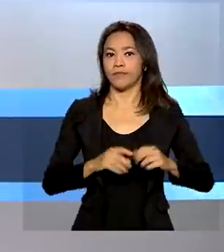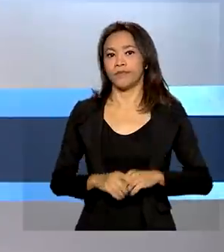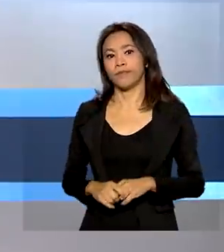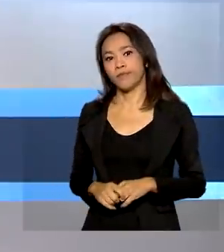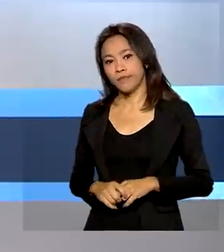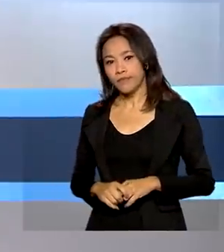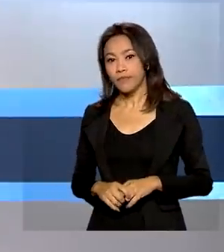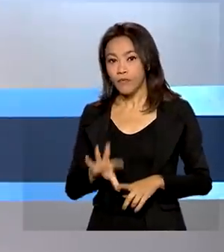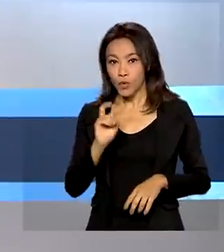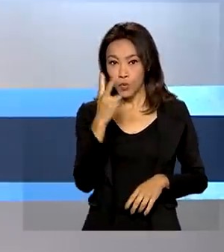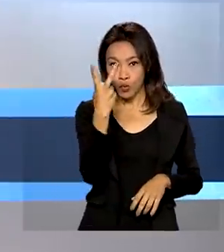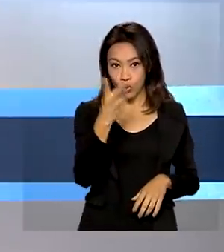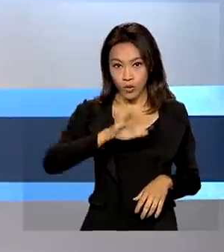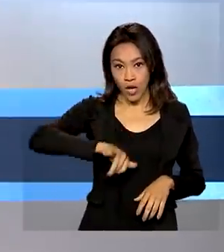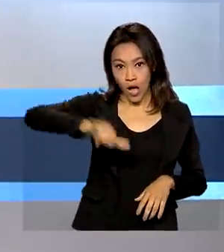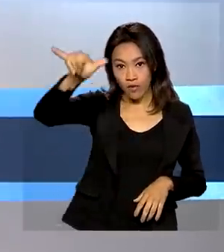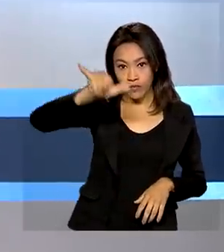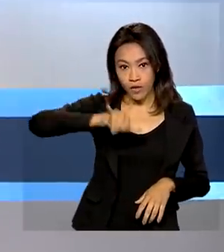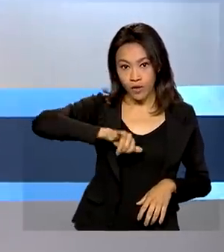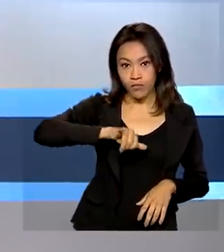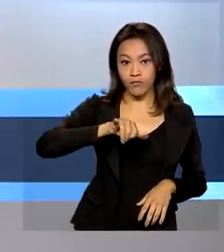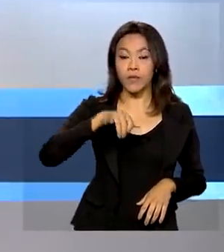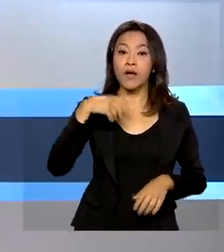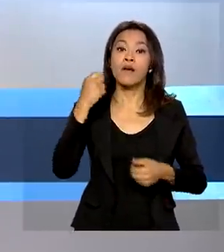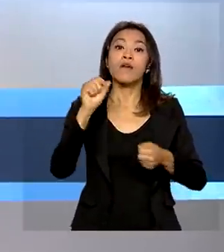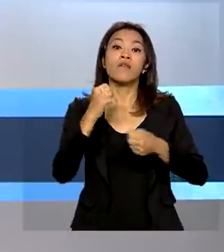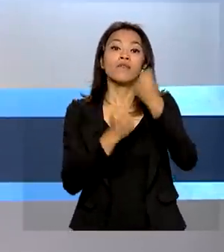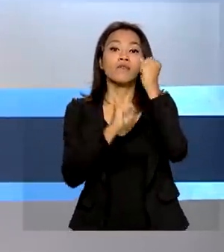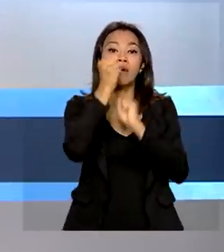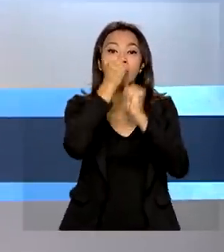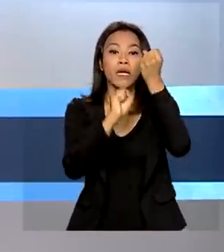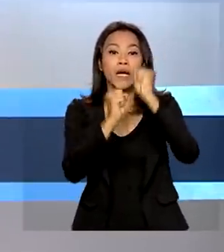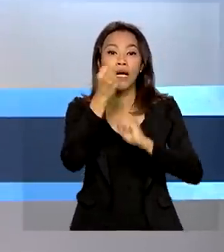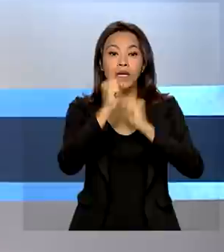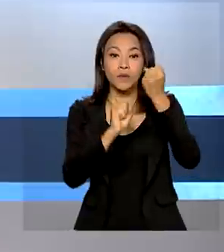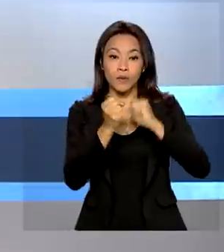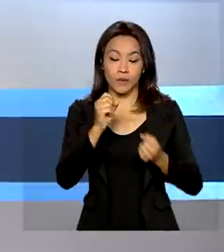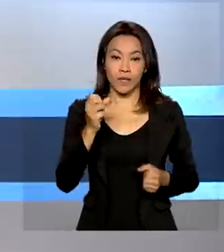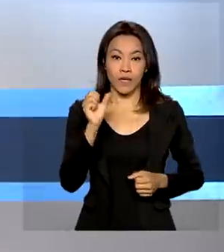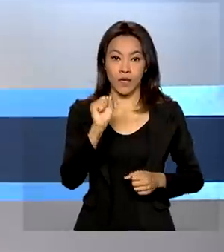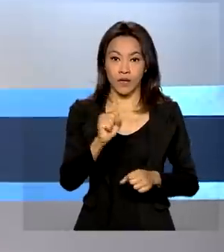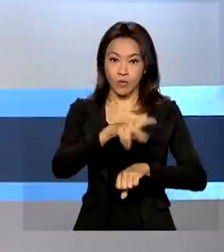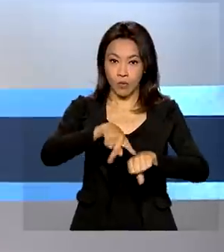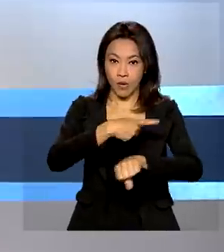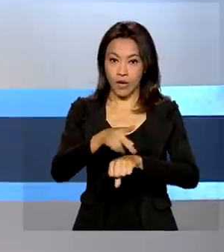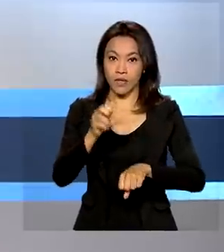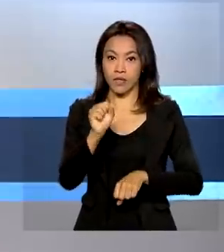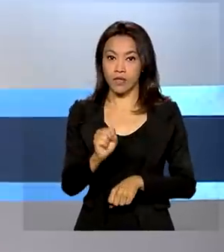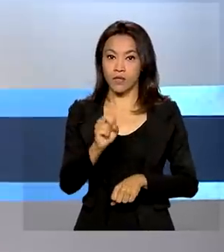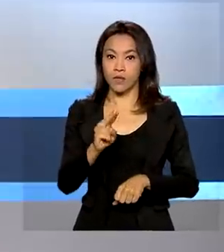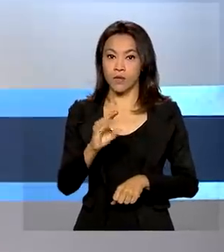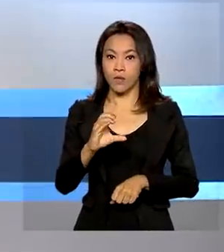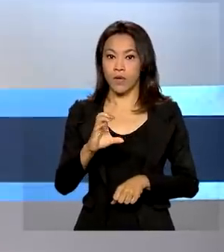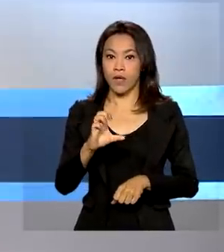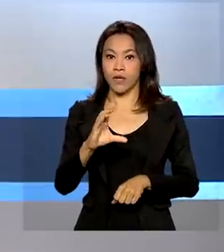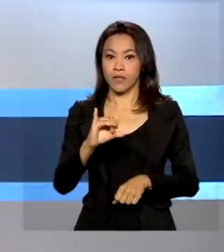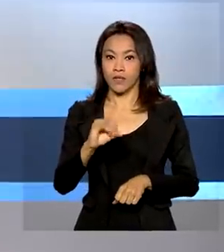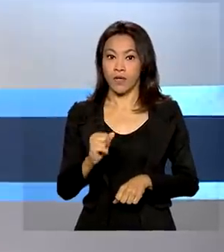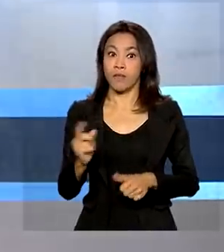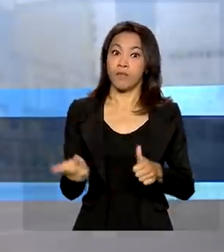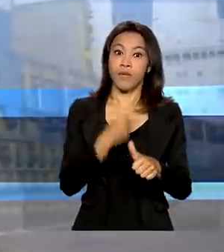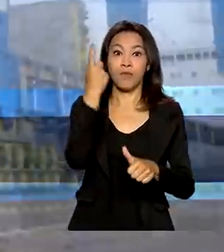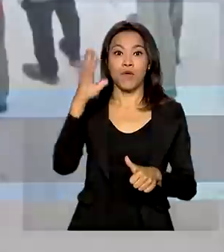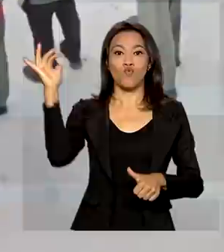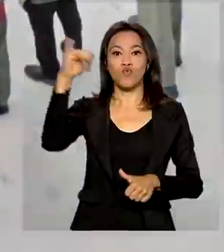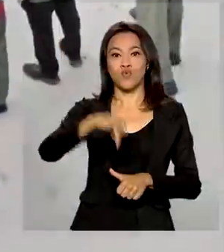Os dois aviões de caça gripping fabricados na Suécia fizeram ontem o primeiro voo em solo brasileiro. Eles fazem parte de